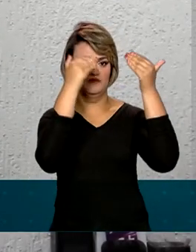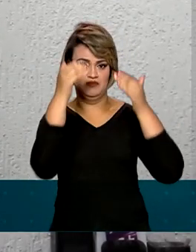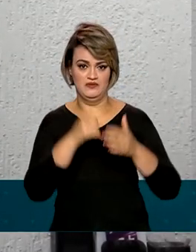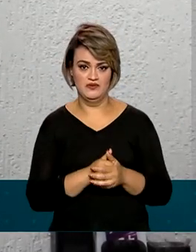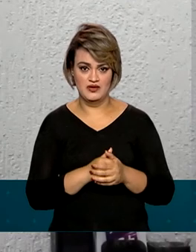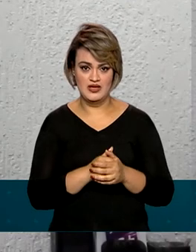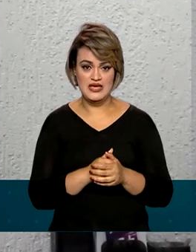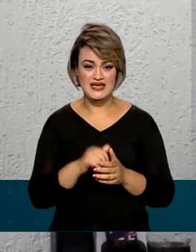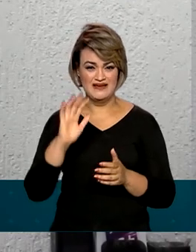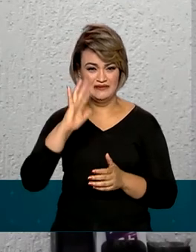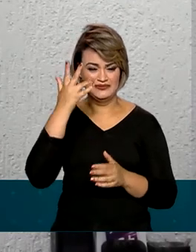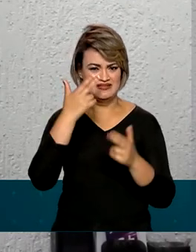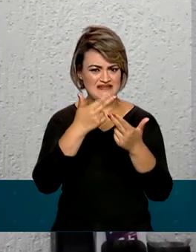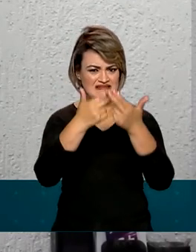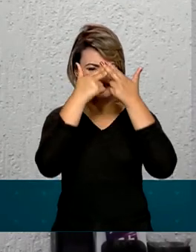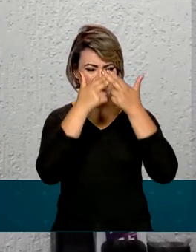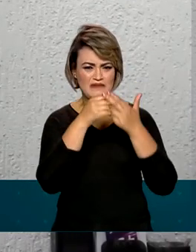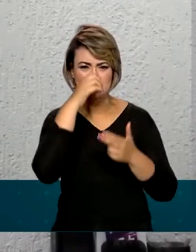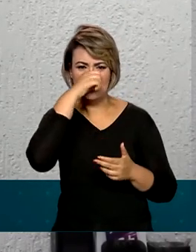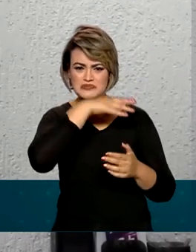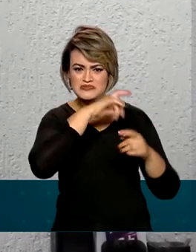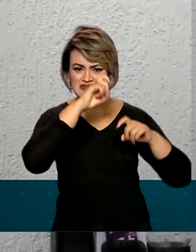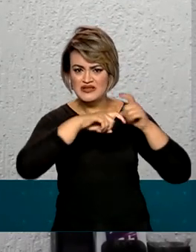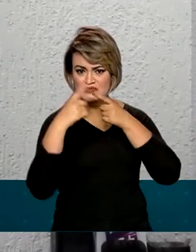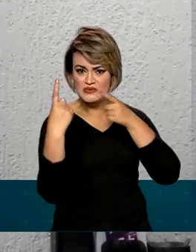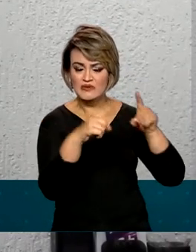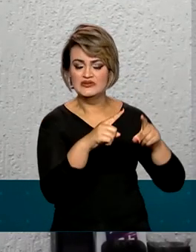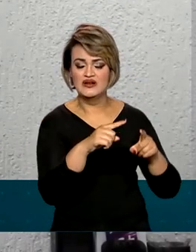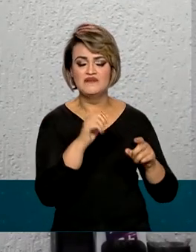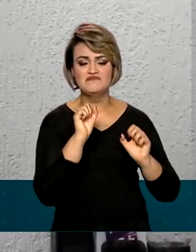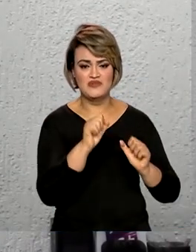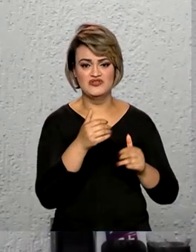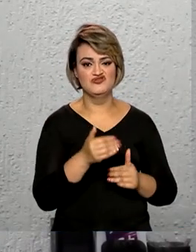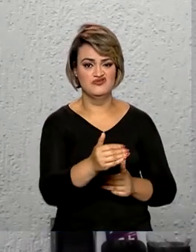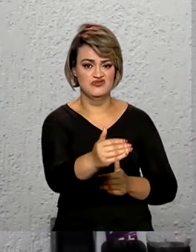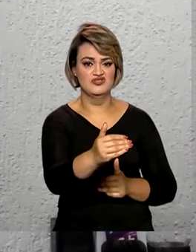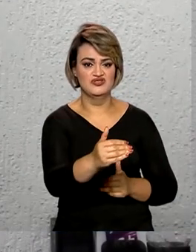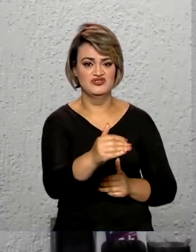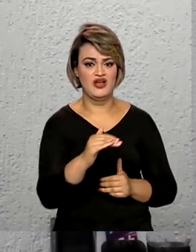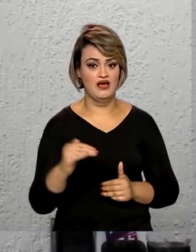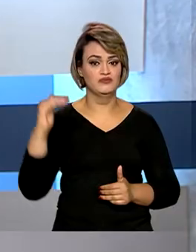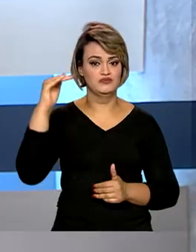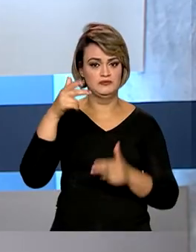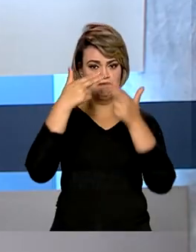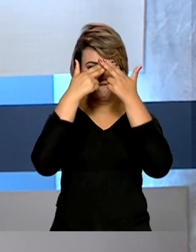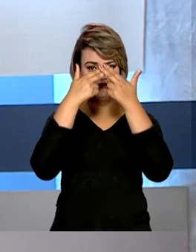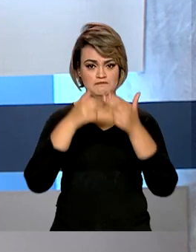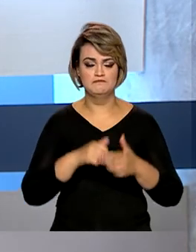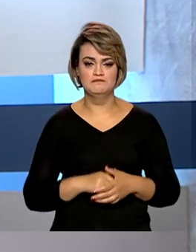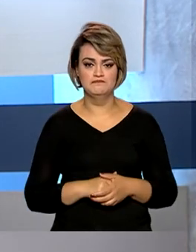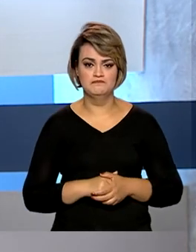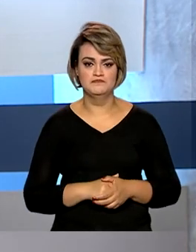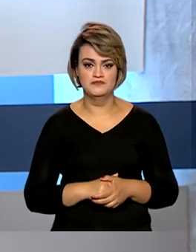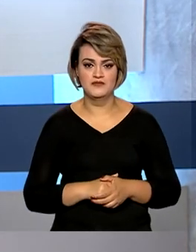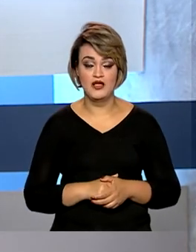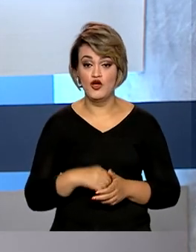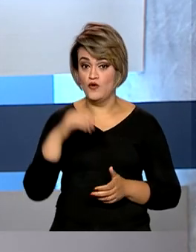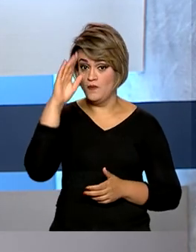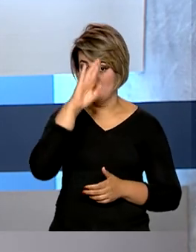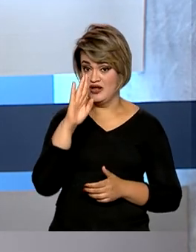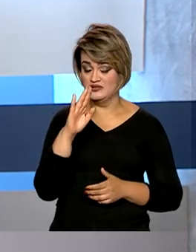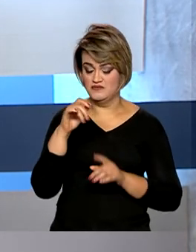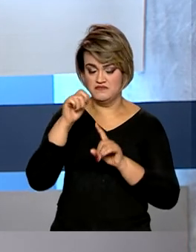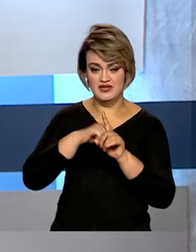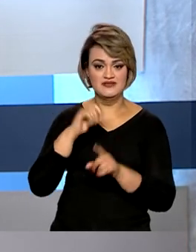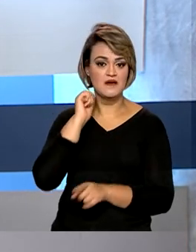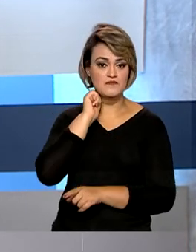E um evento traumático nessa fase pode ser determinante para a fase adulta. O Brasil registrou no